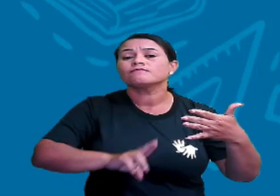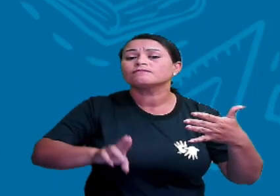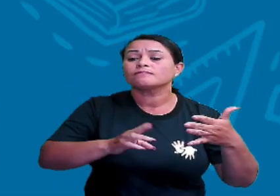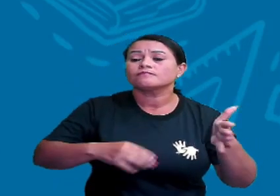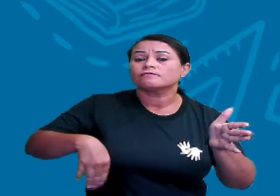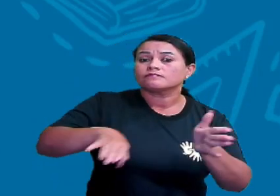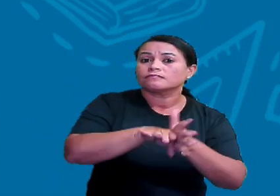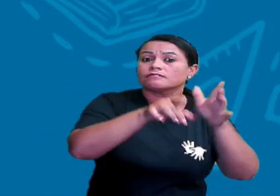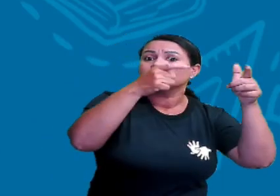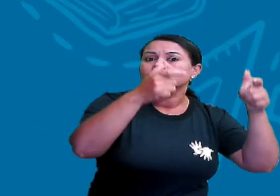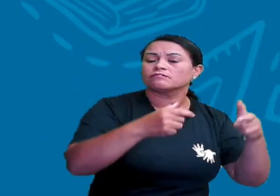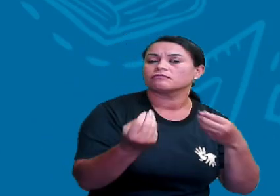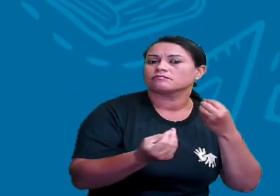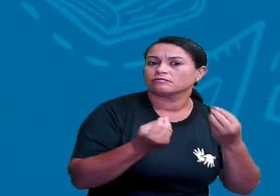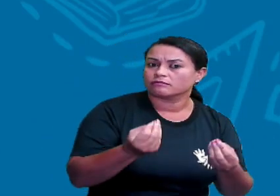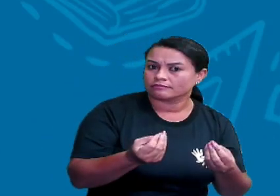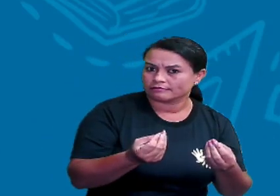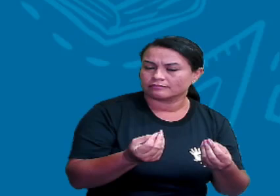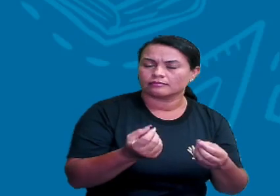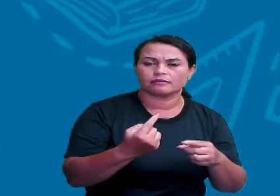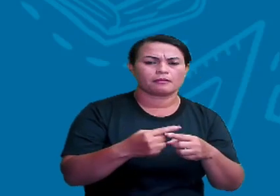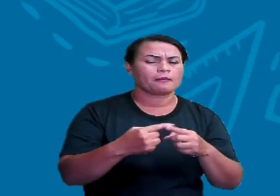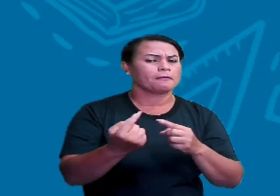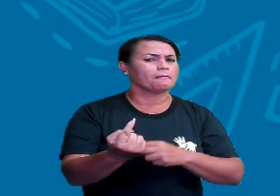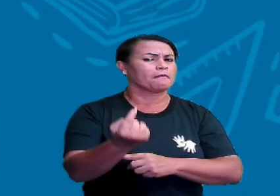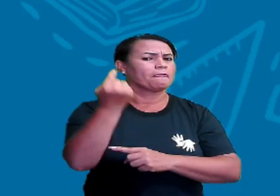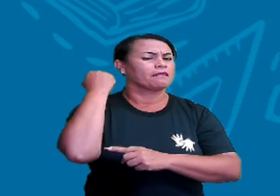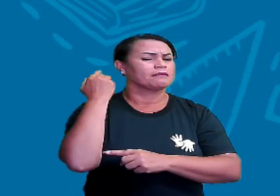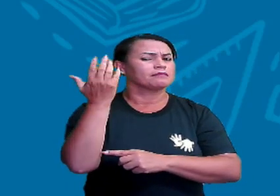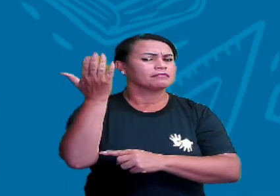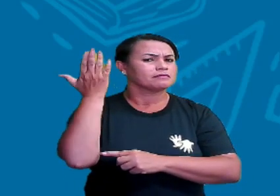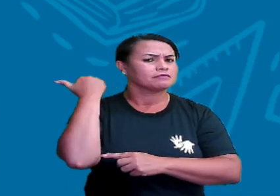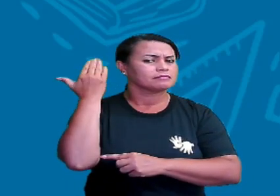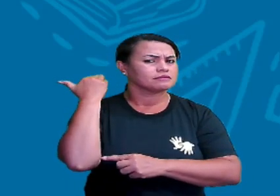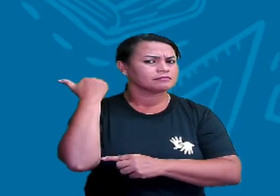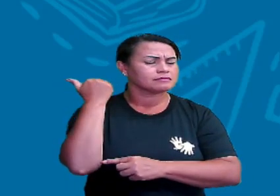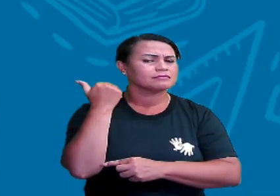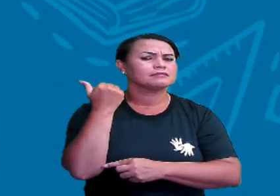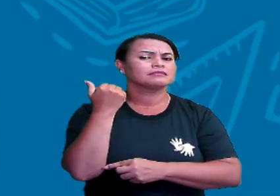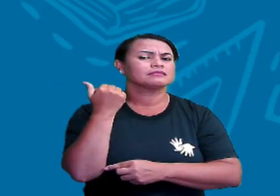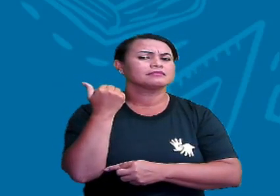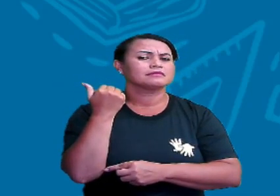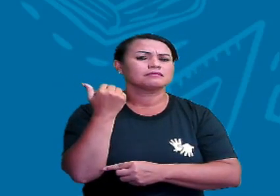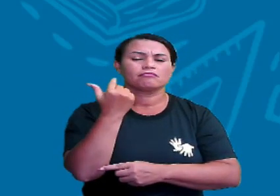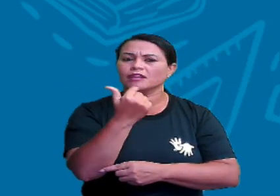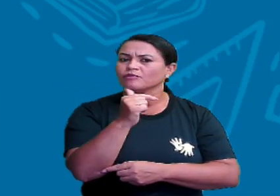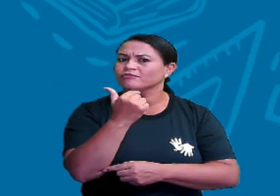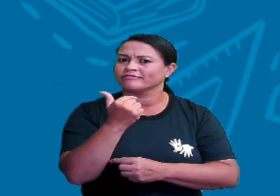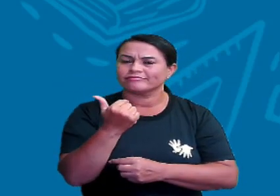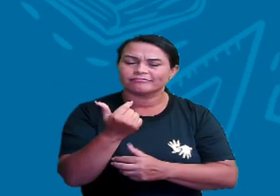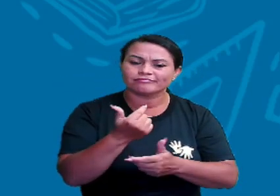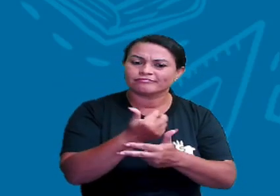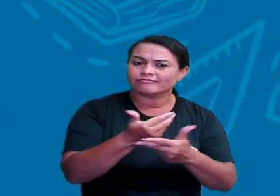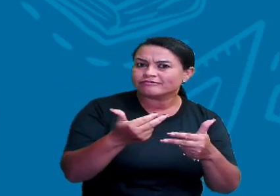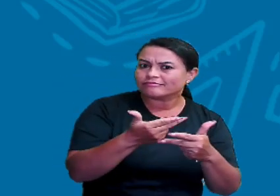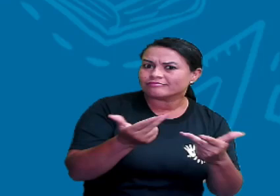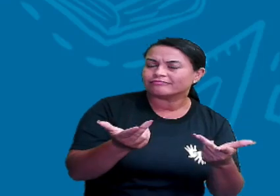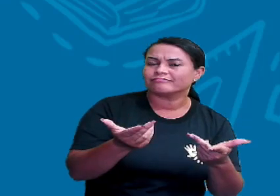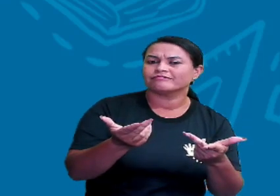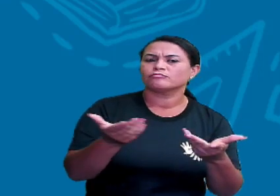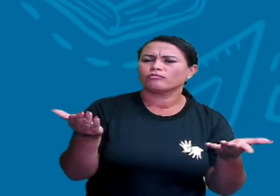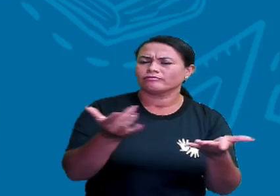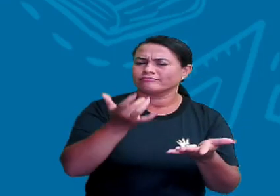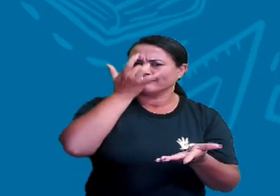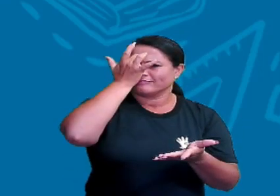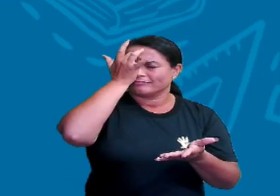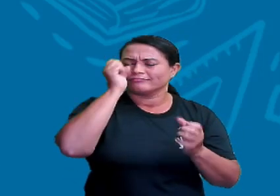determinados lugares? Porque antigamente não se tinha tanto recurso. Hoje em dia é muito fácil,